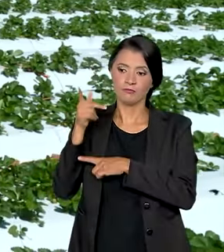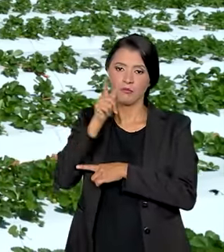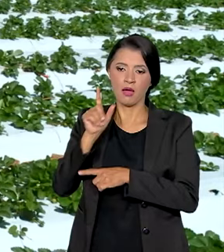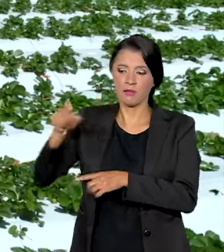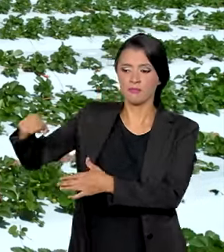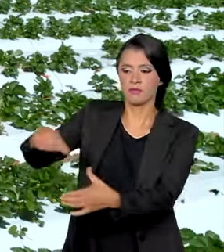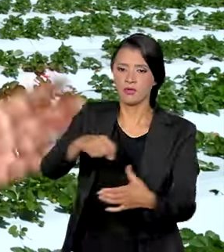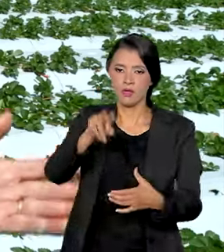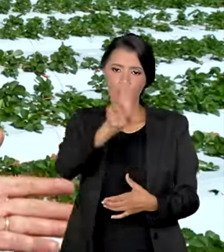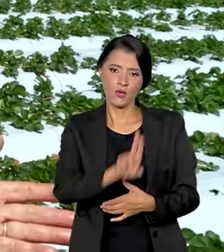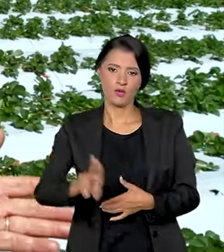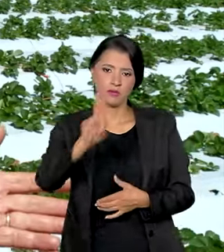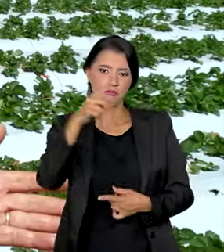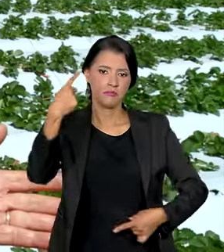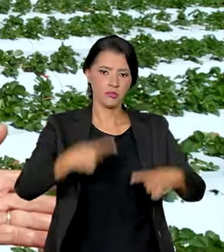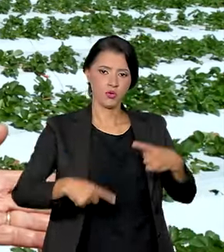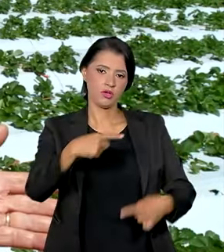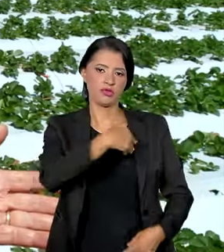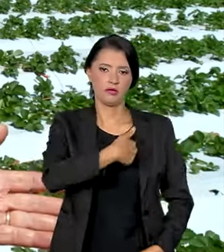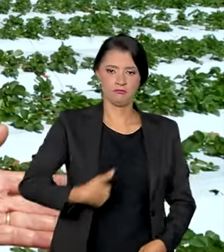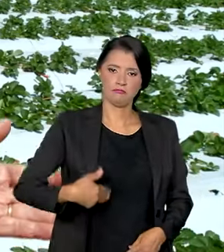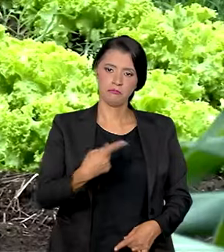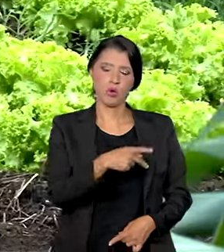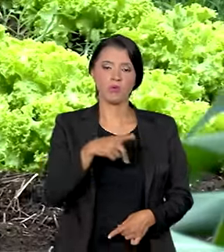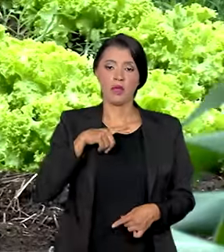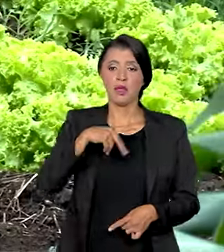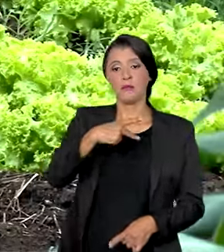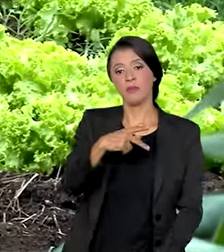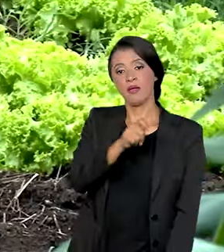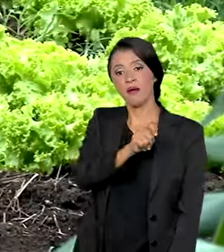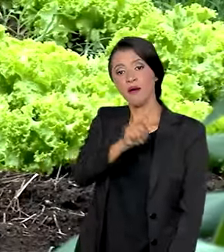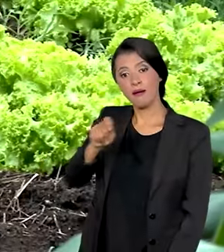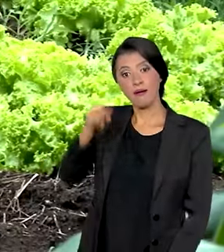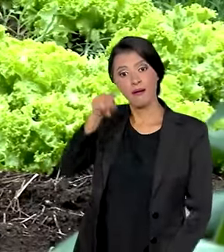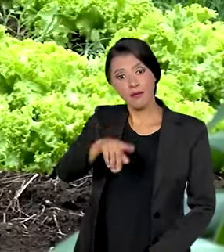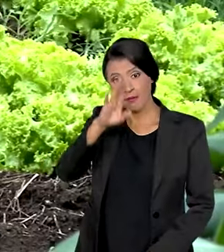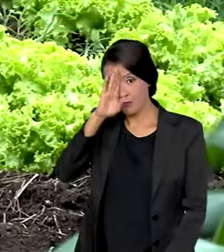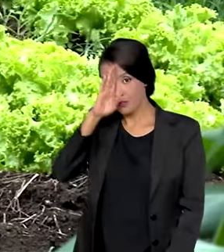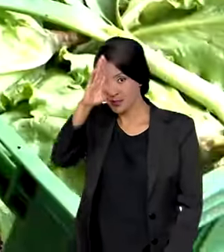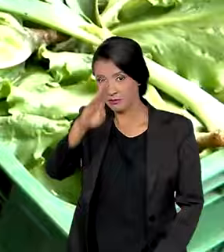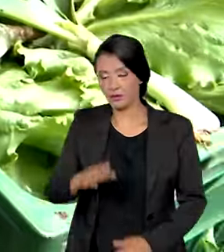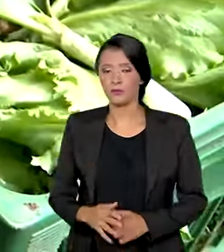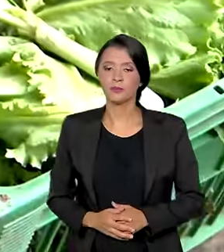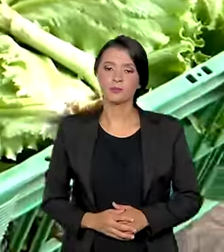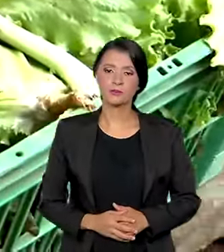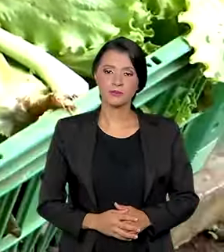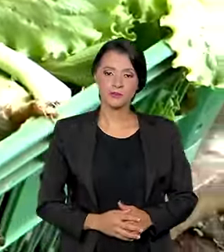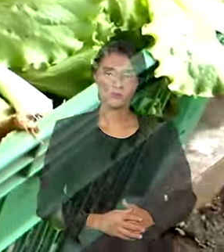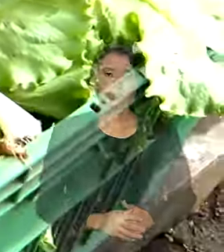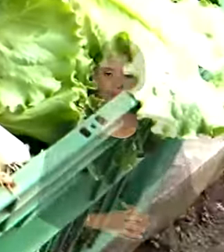para a nossa produção é a utilização das políticas públicas. E o PAA é um dos principais.